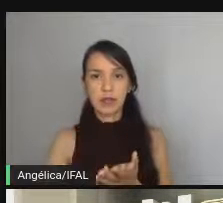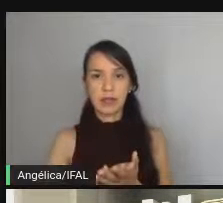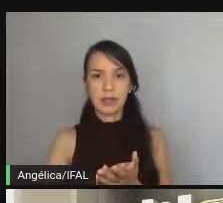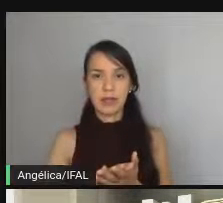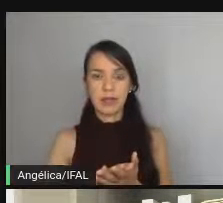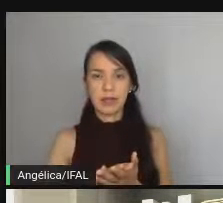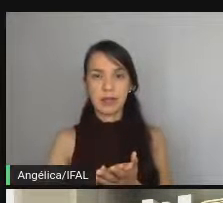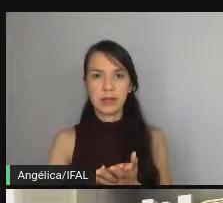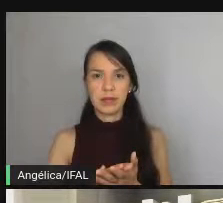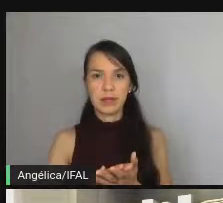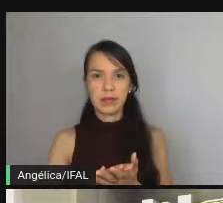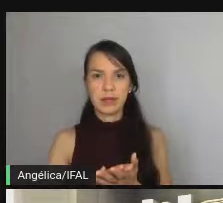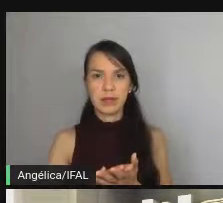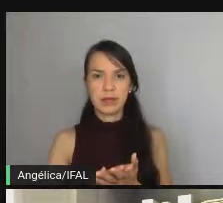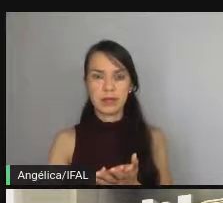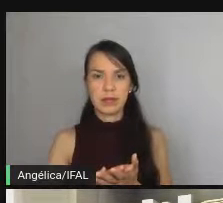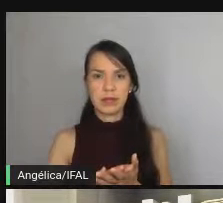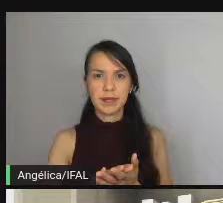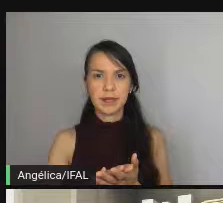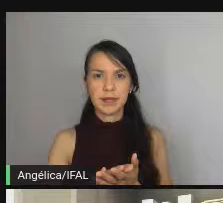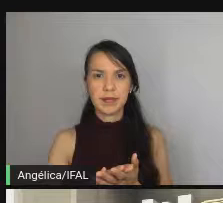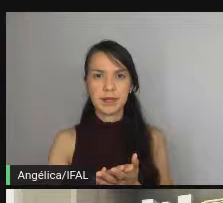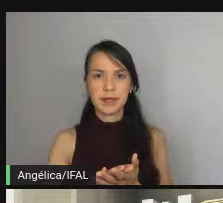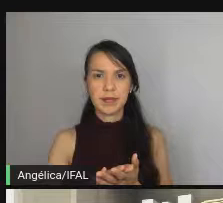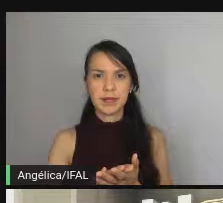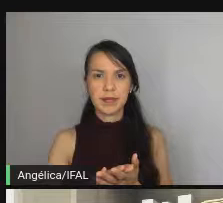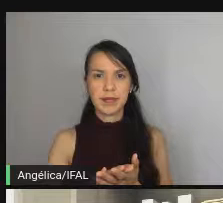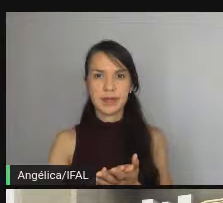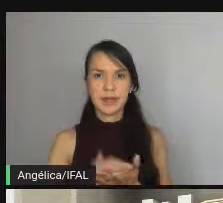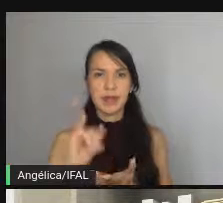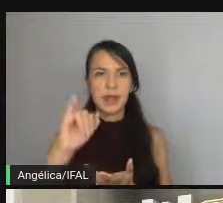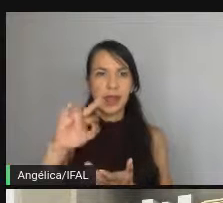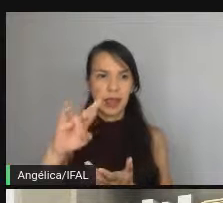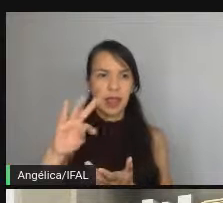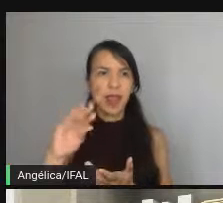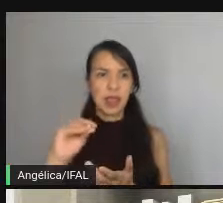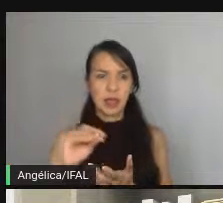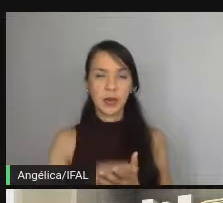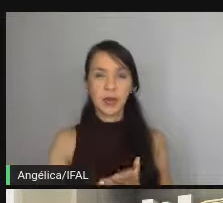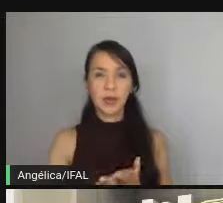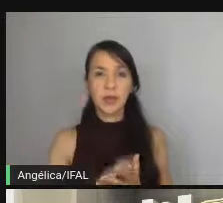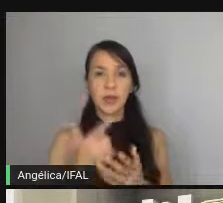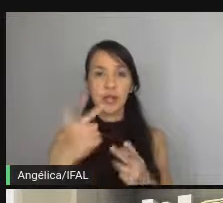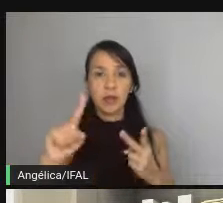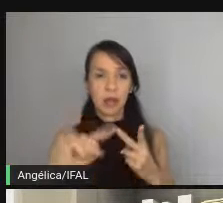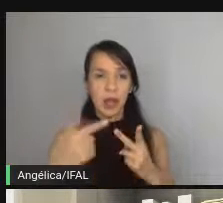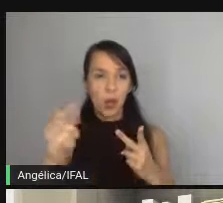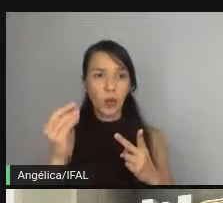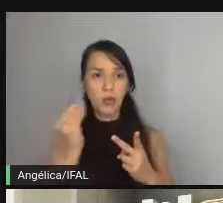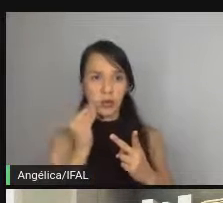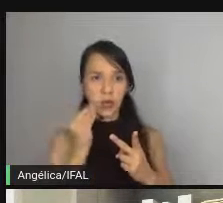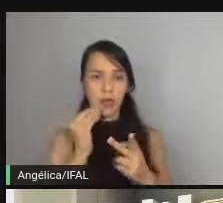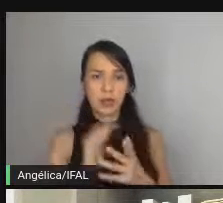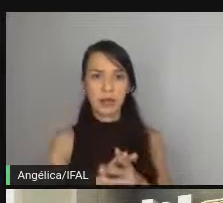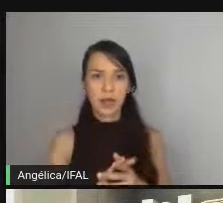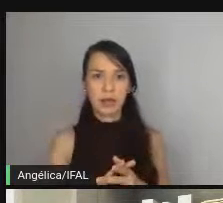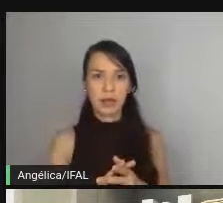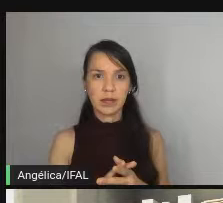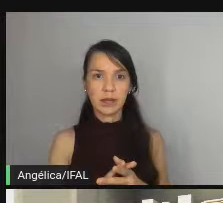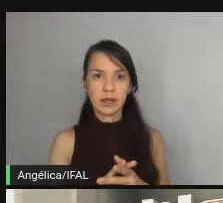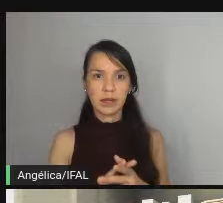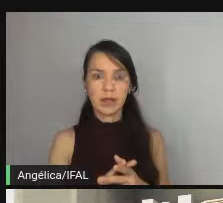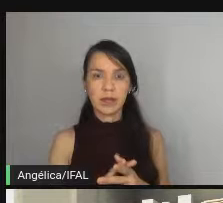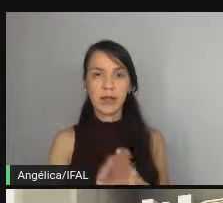está inteiros talvez né então vou criar um outro caso de teste perfeito